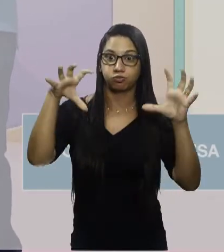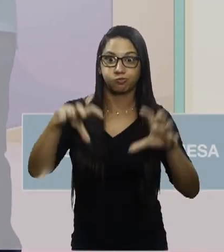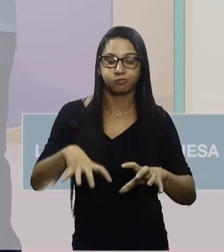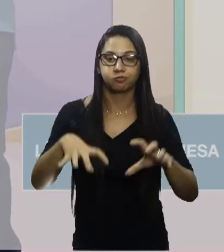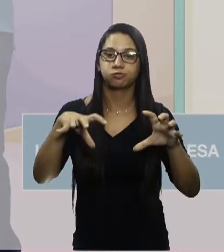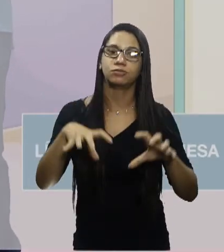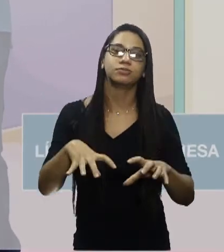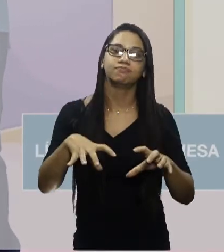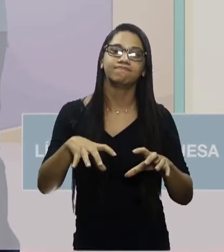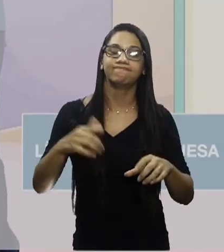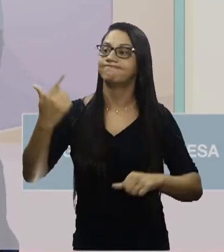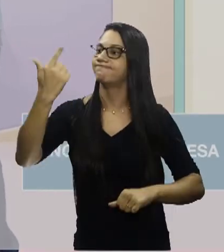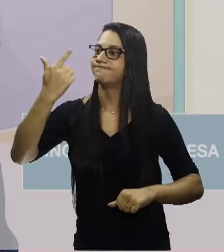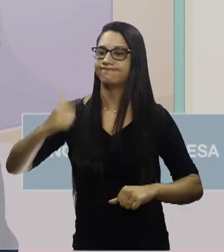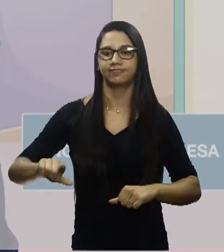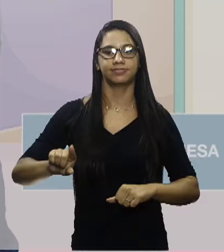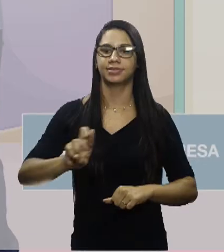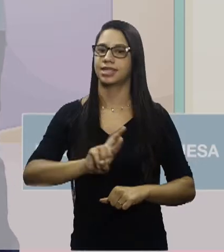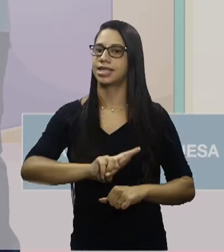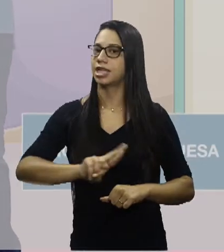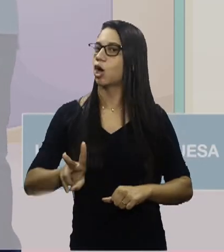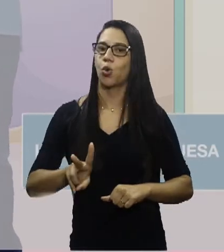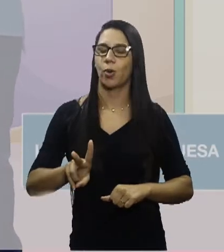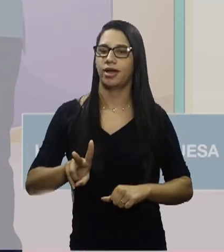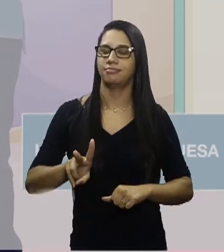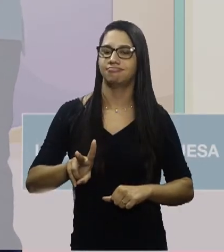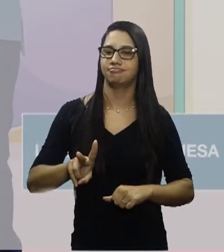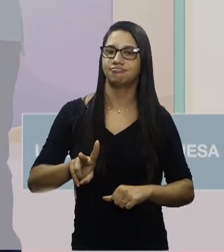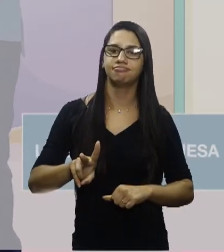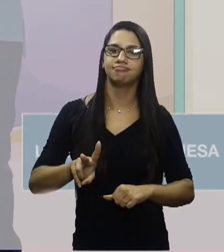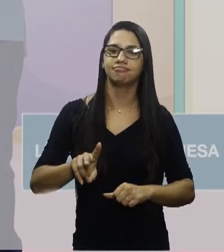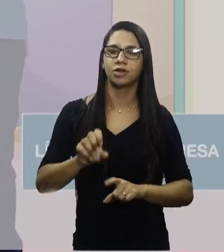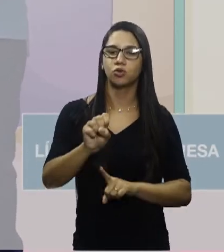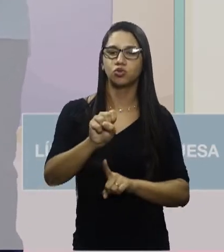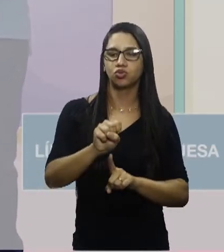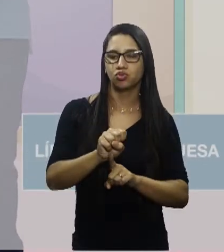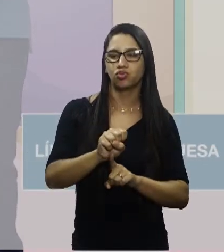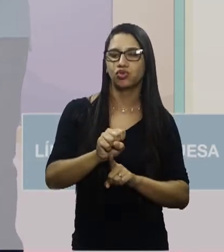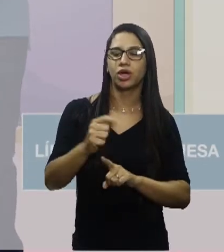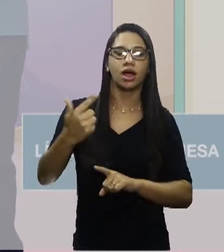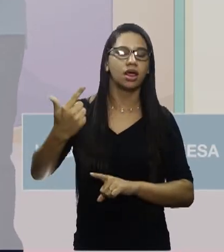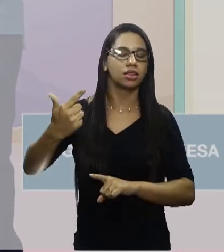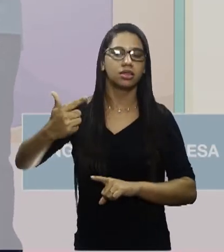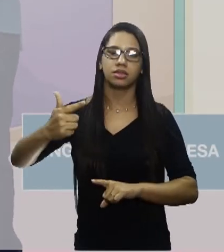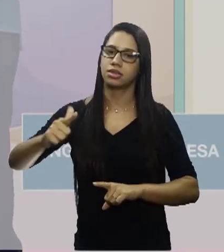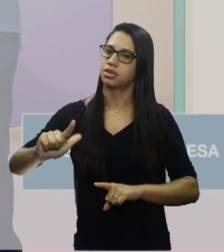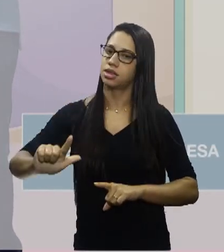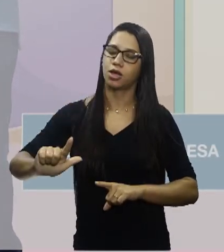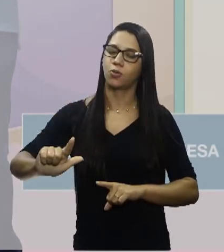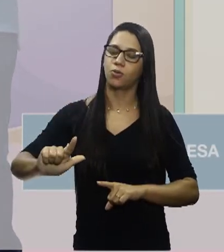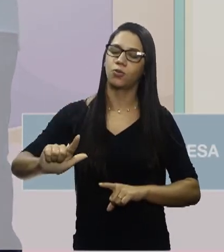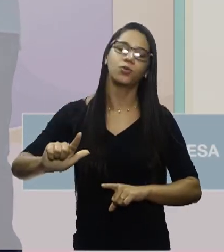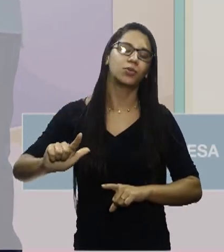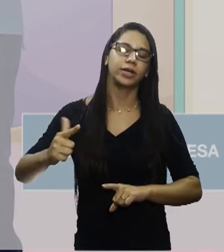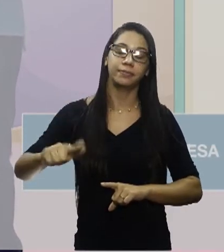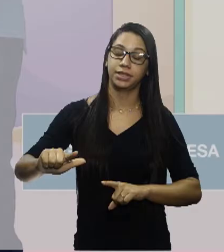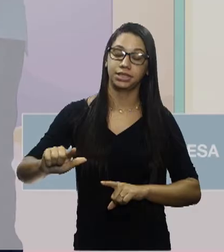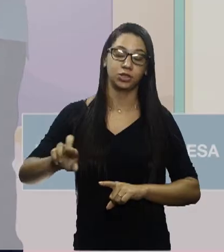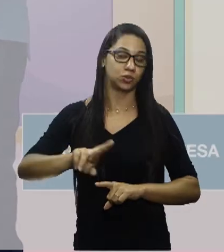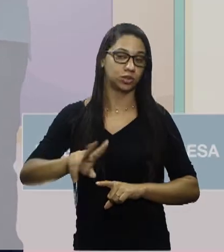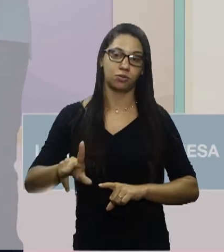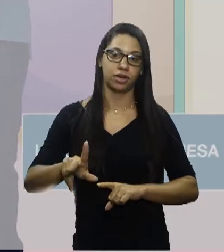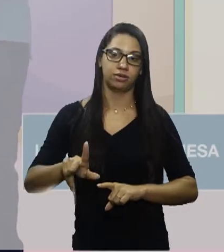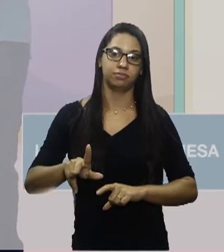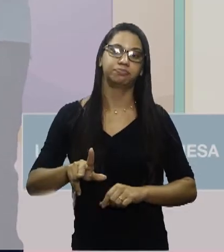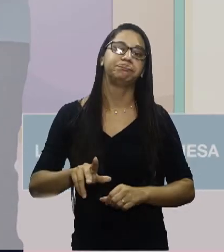e ela não é repetida nas outras orações. O sujeito não é repetido porque, na língua, a gente tende a economizar,